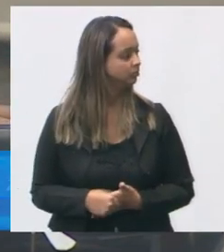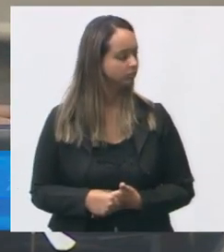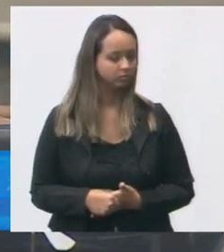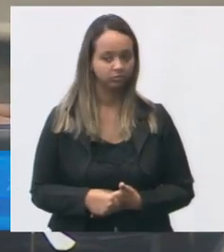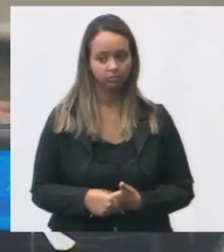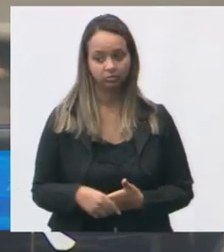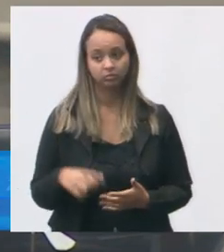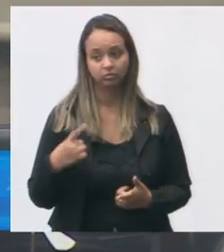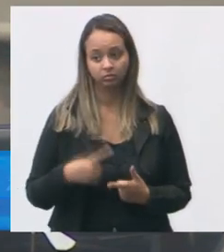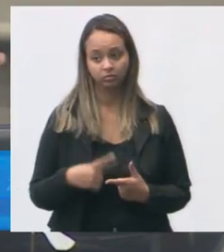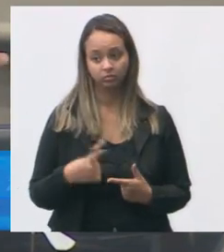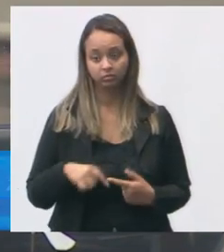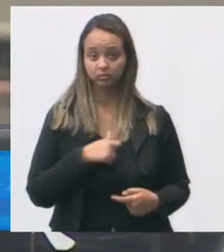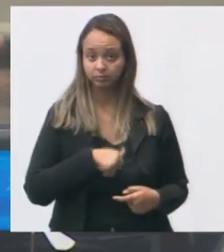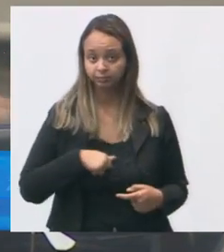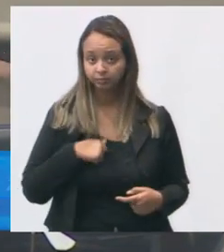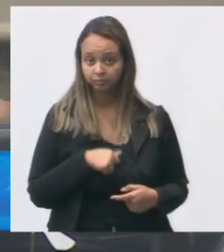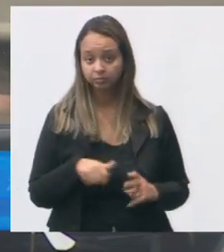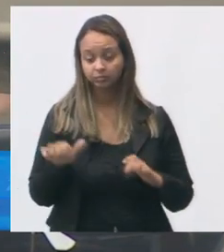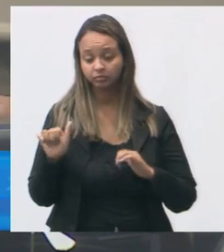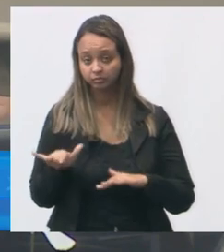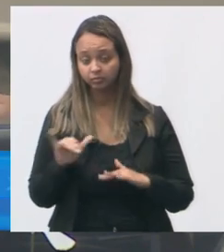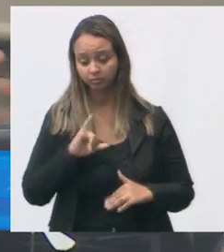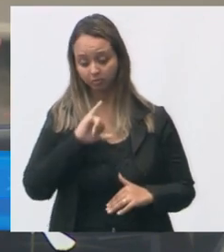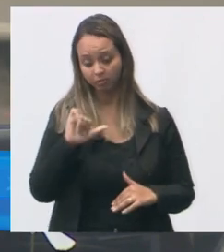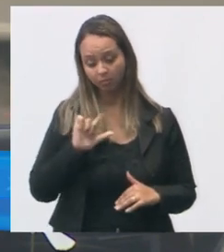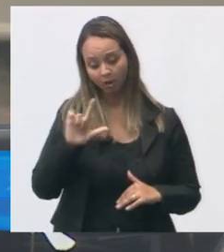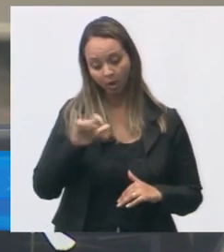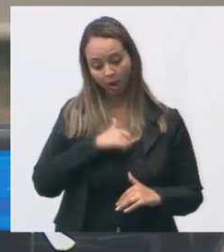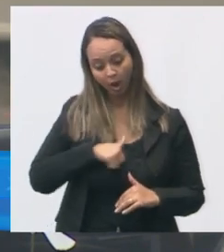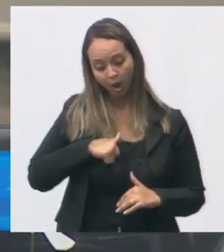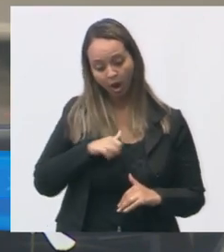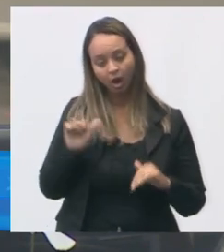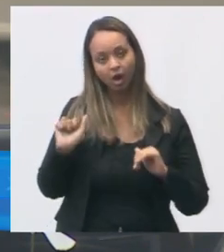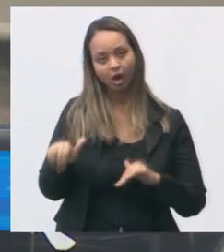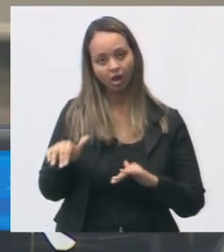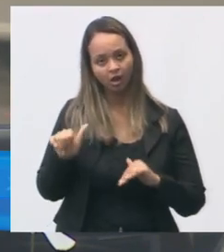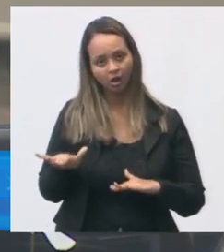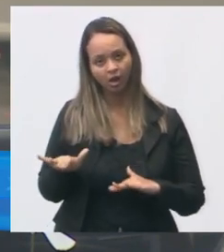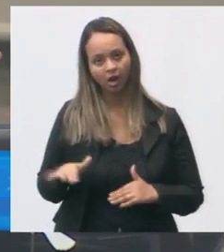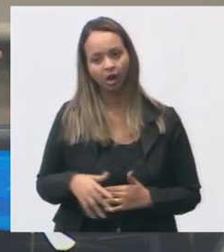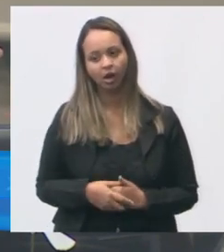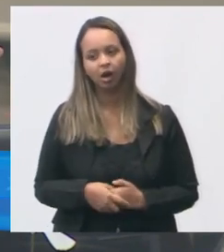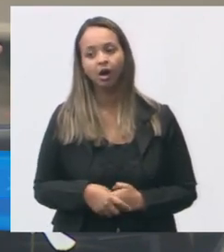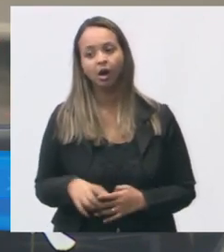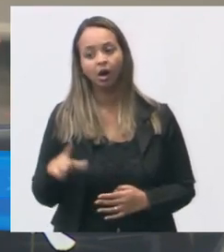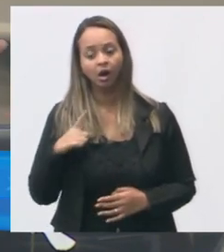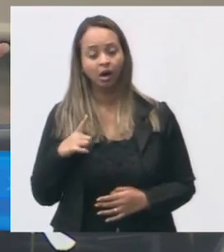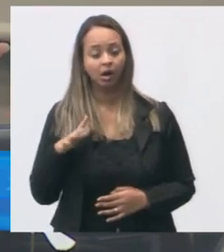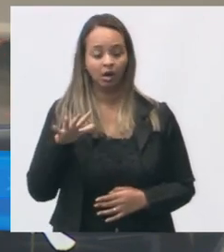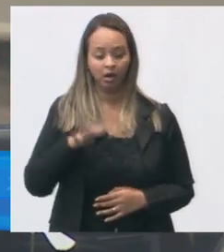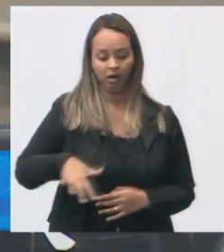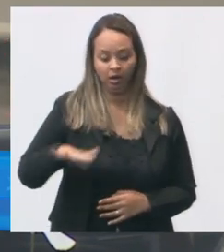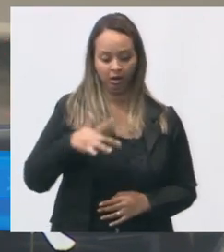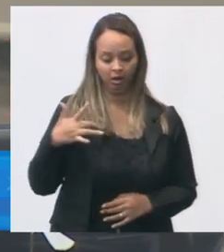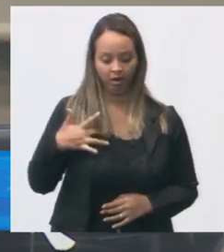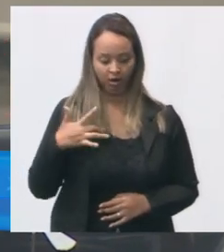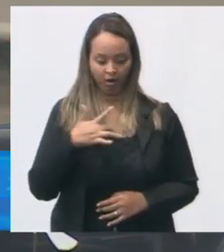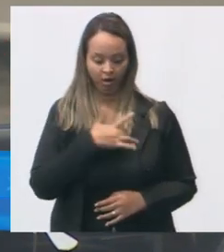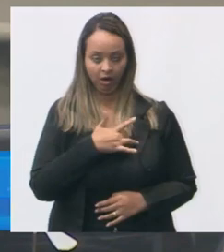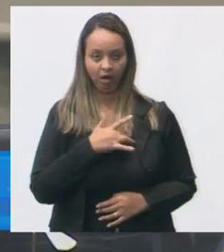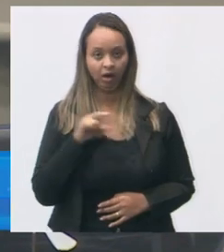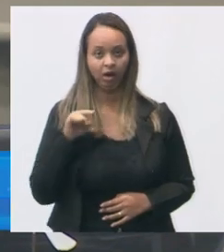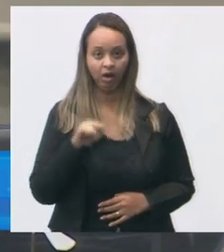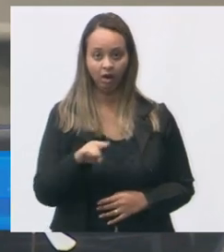setembro julho, agosto e setembro tinha ali unidade de saúde que estava falando que